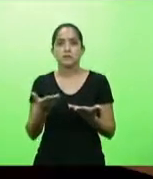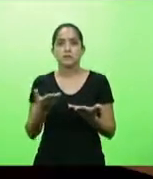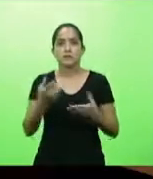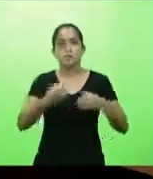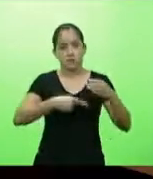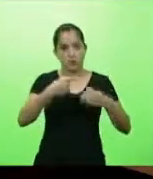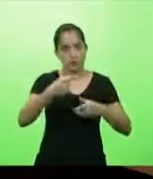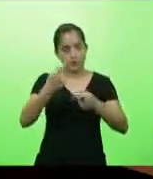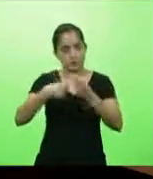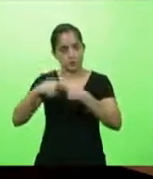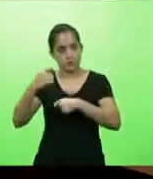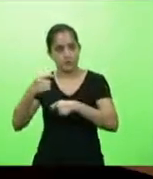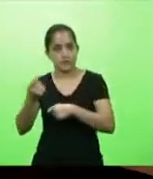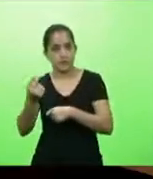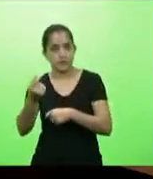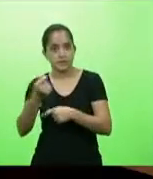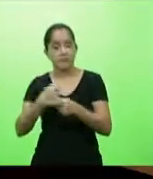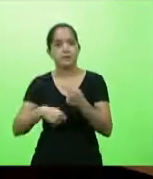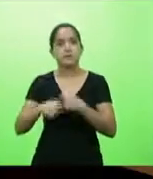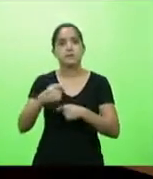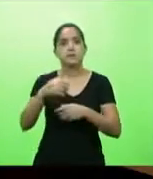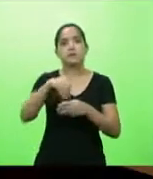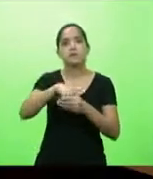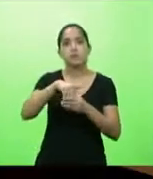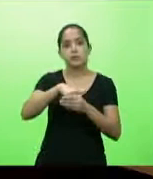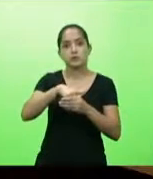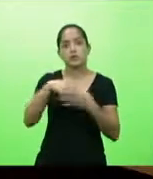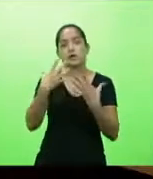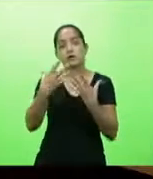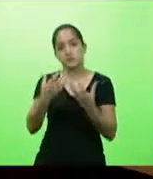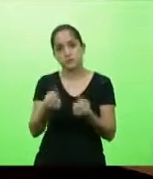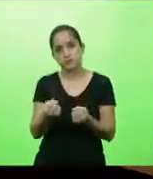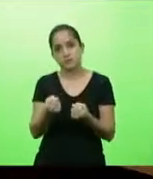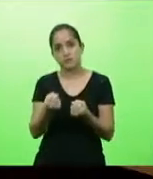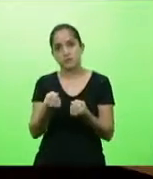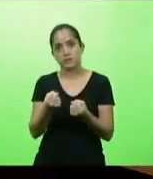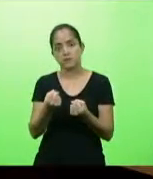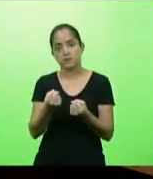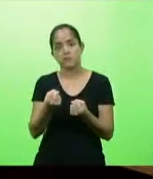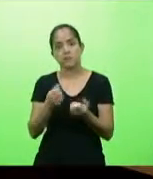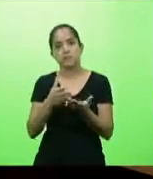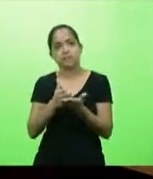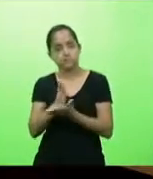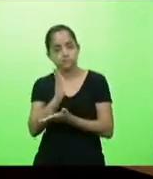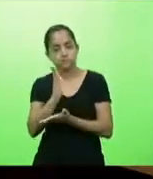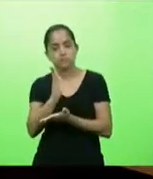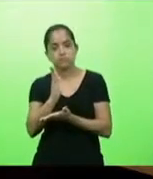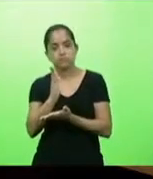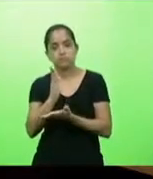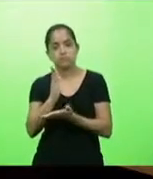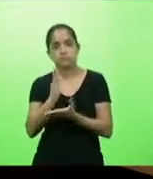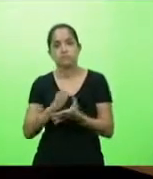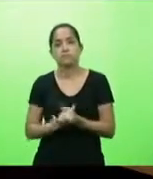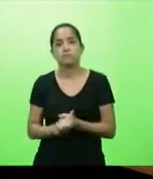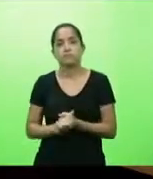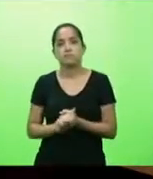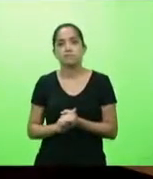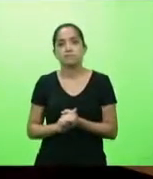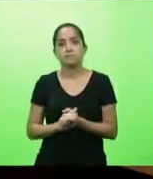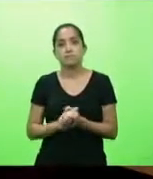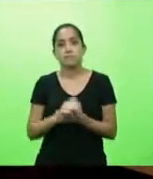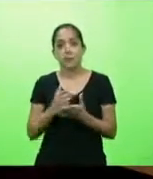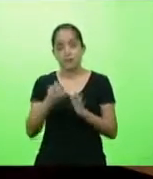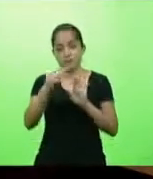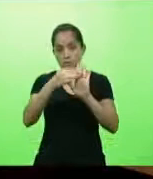Finanças, e que possamos votar favoravelmente para que, mais breve possível, essa